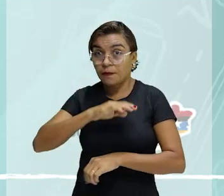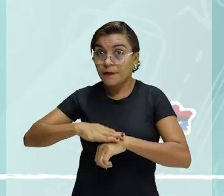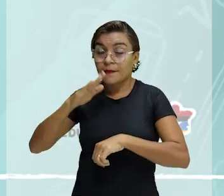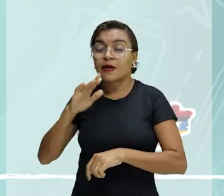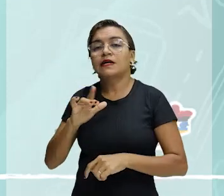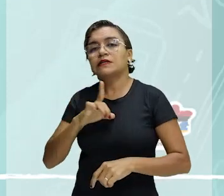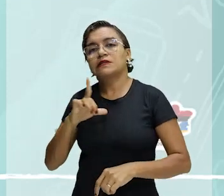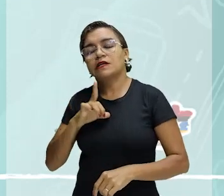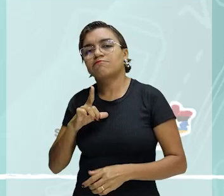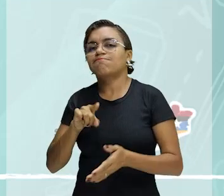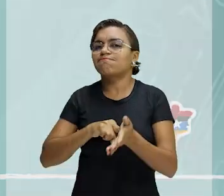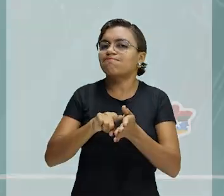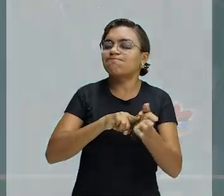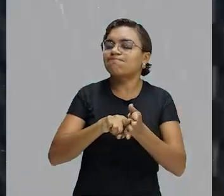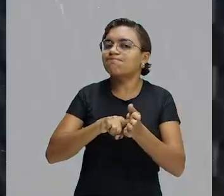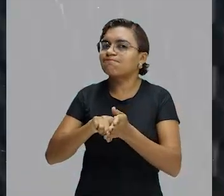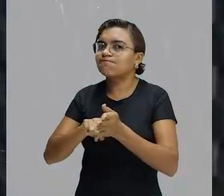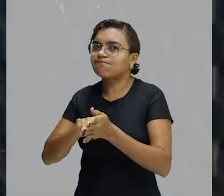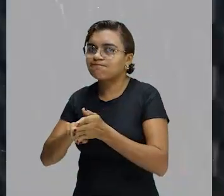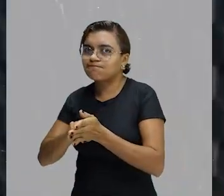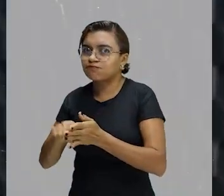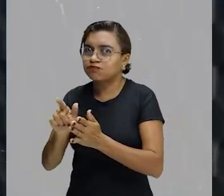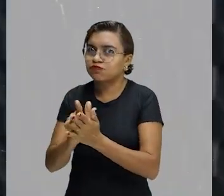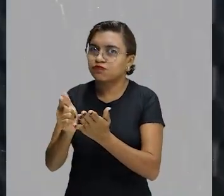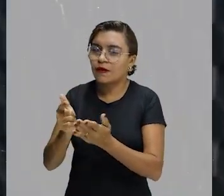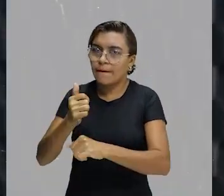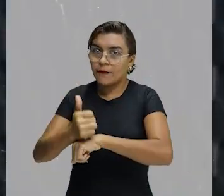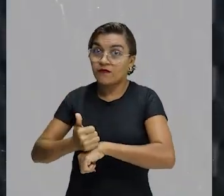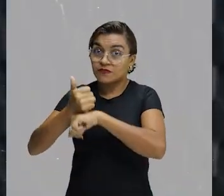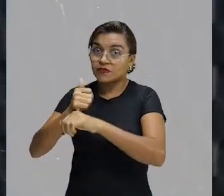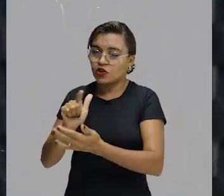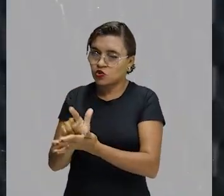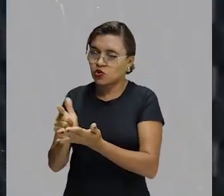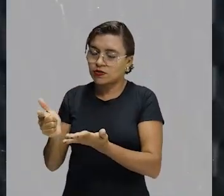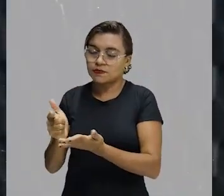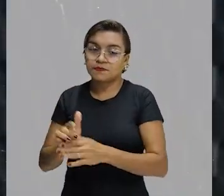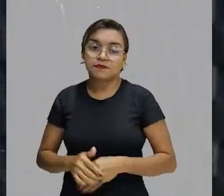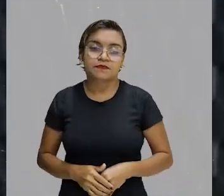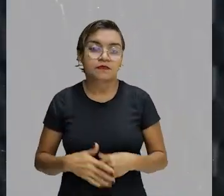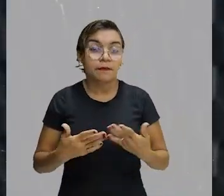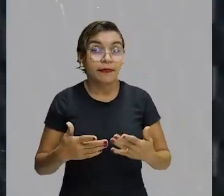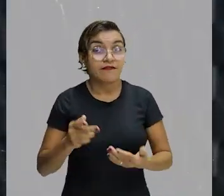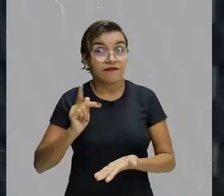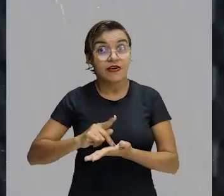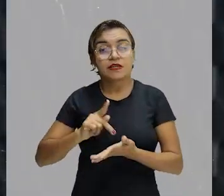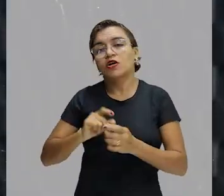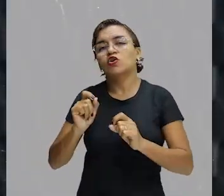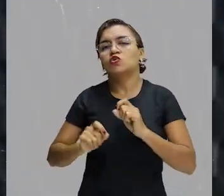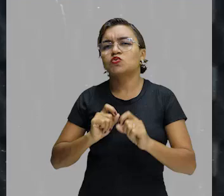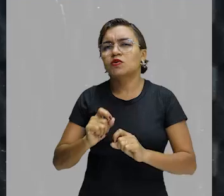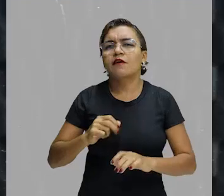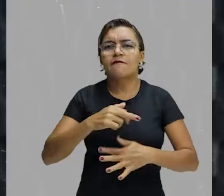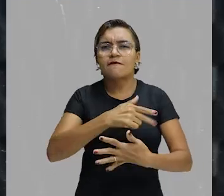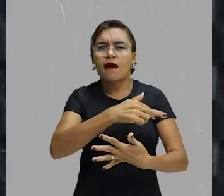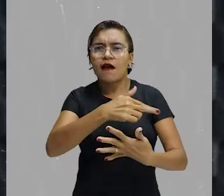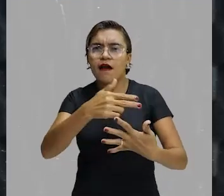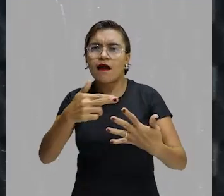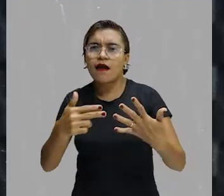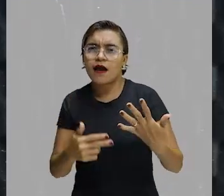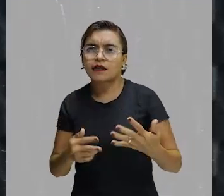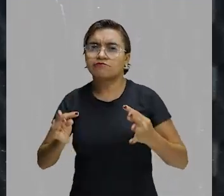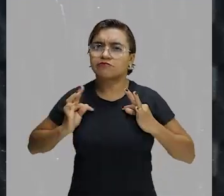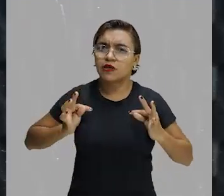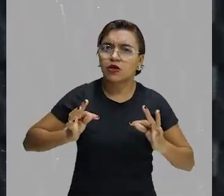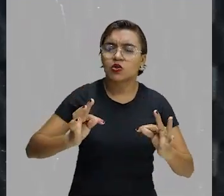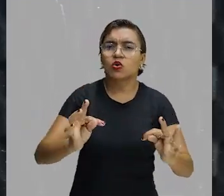fruto de uma investigação minuciosa do jornalista. Mas, na verdade, agora, com todo o recurso tecnológico que a gente tem, com essa